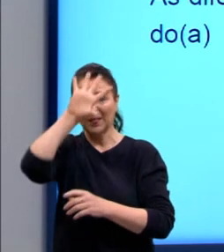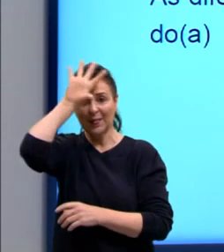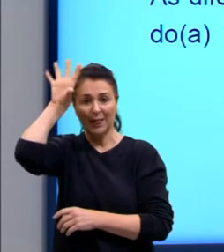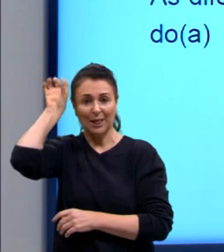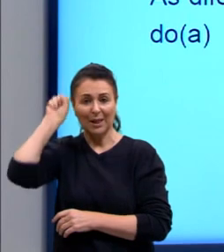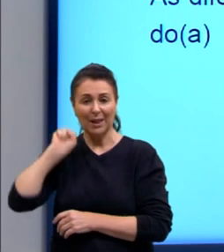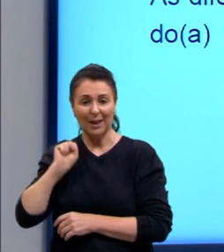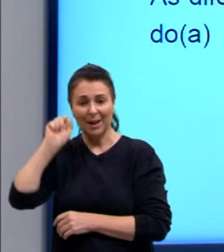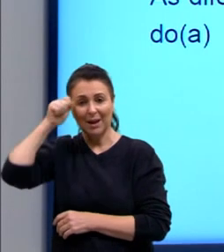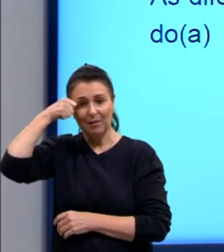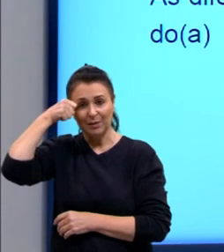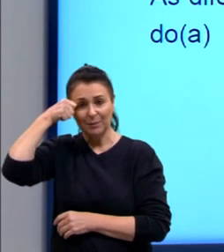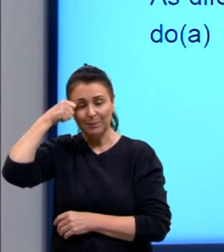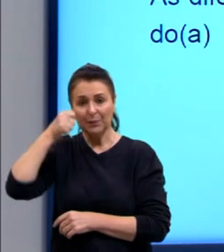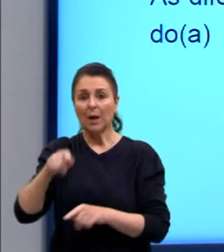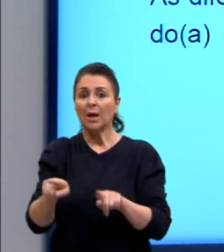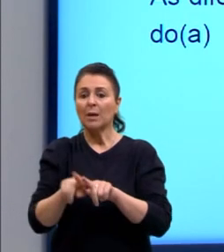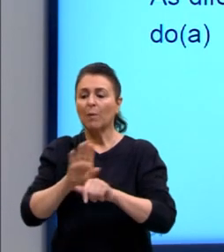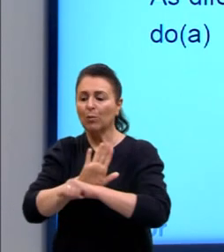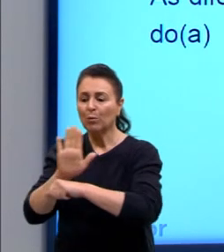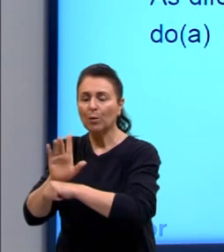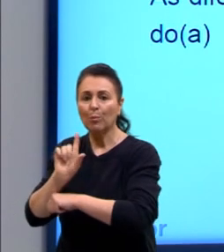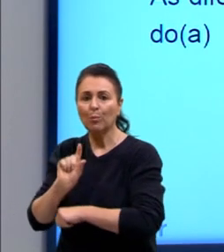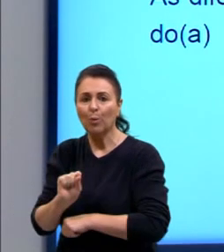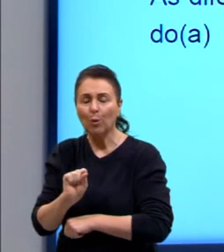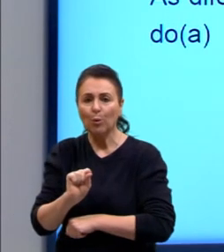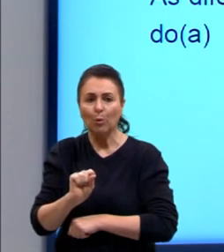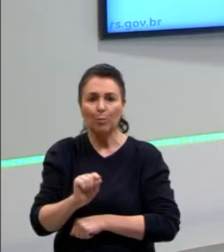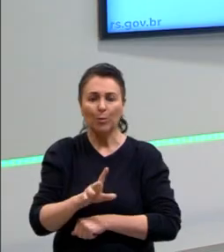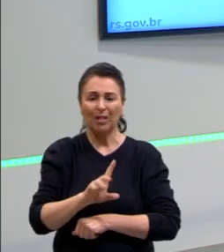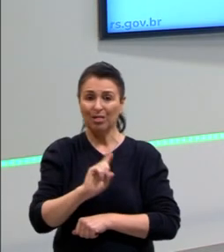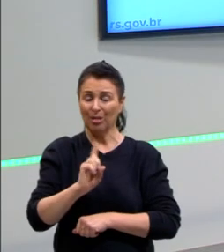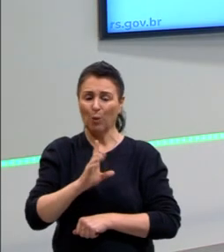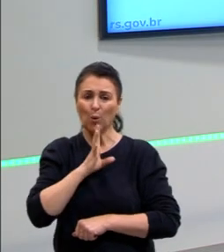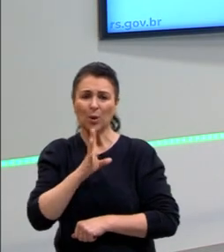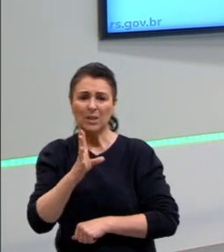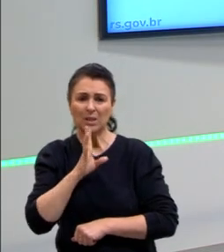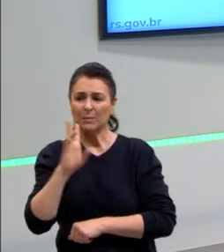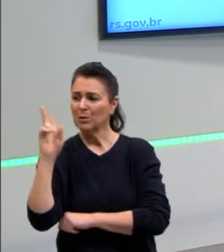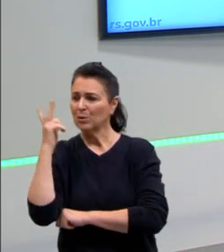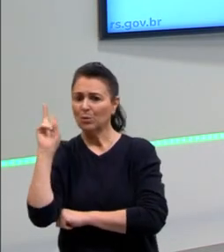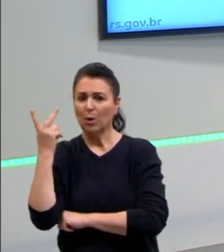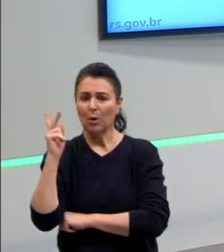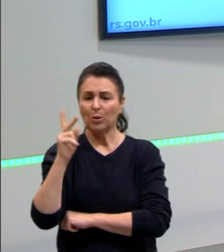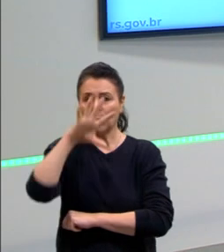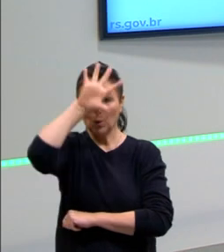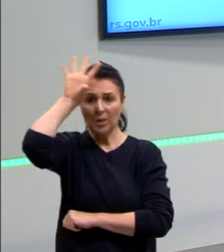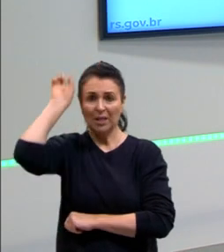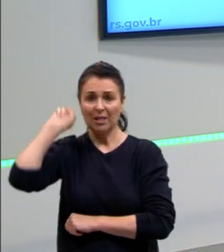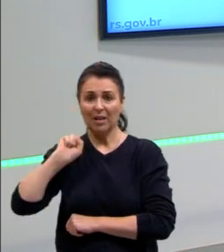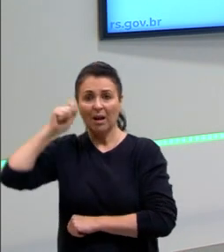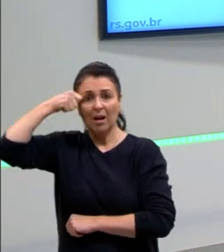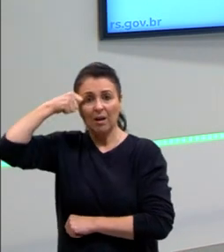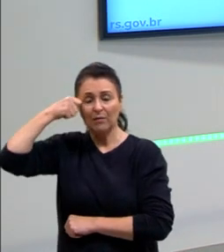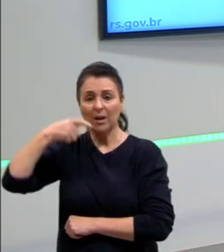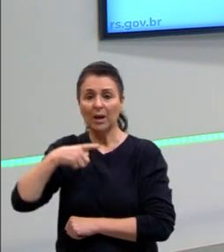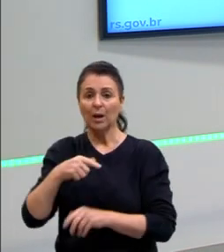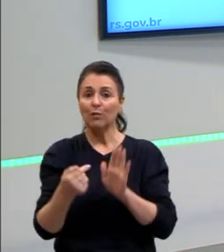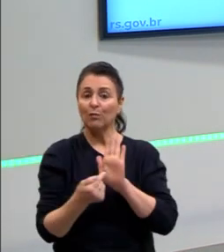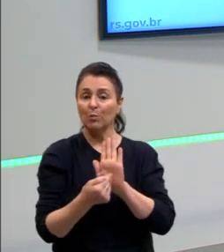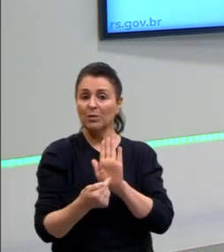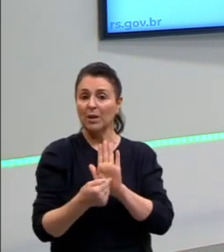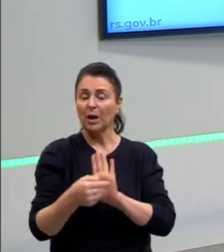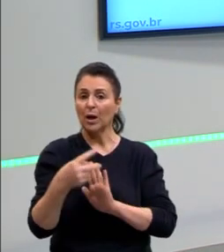E para a gente ajudar um pouquinho a combater esse desconhecimento histórico que a gente tem sobre o continente africano, eu trouxe aqui